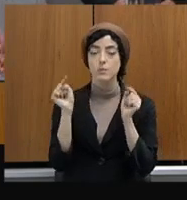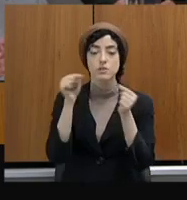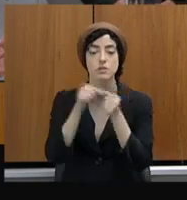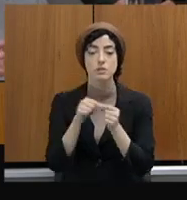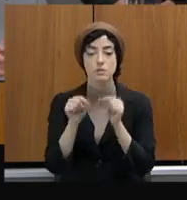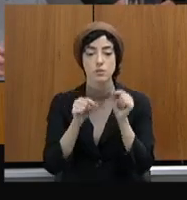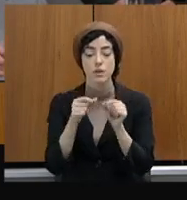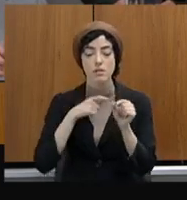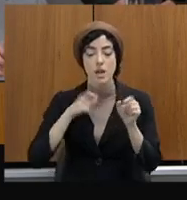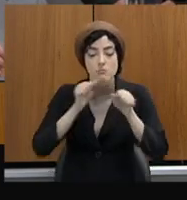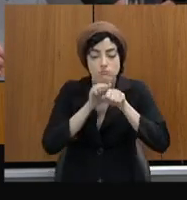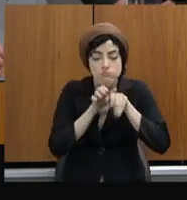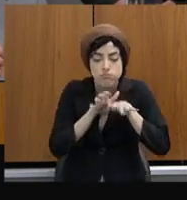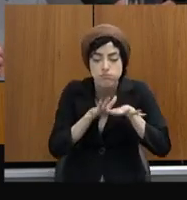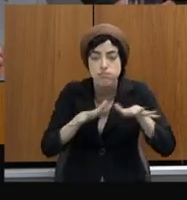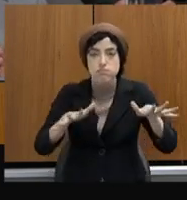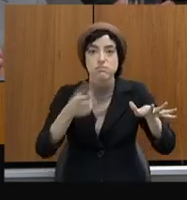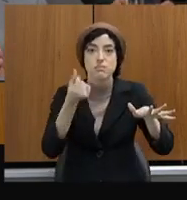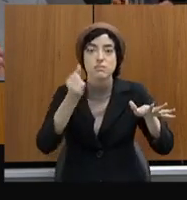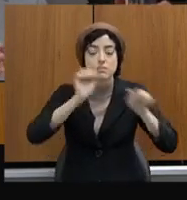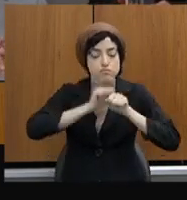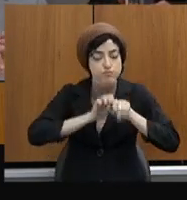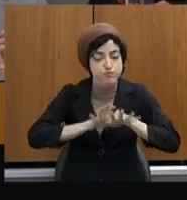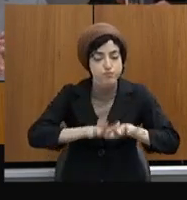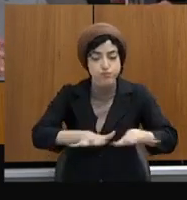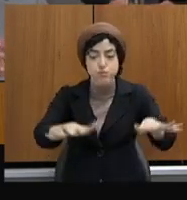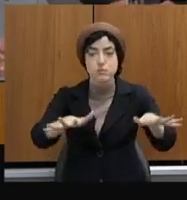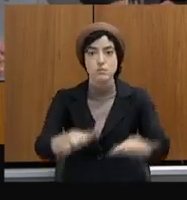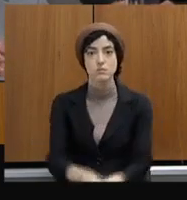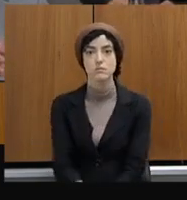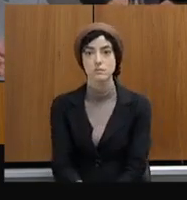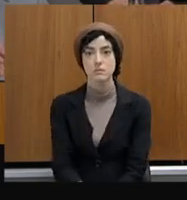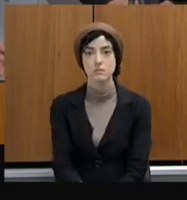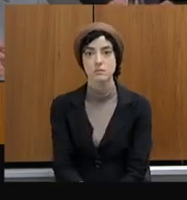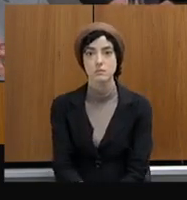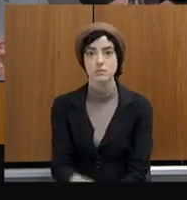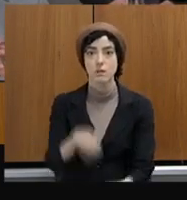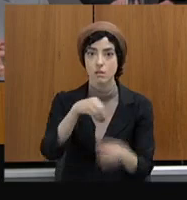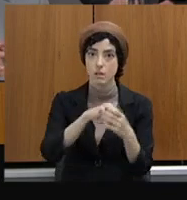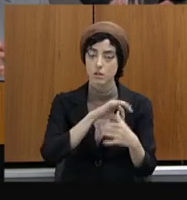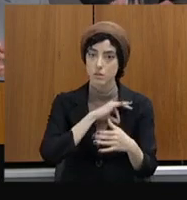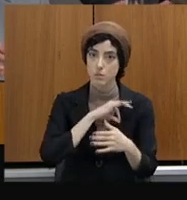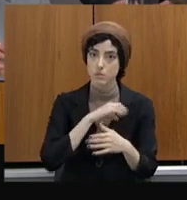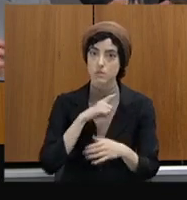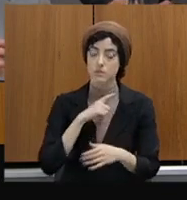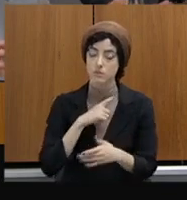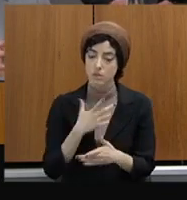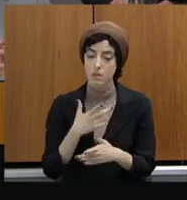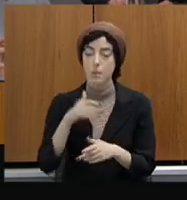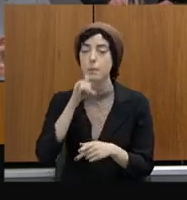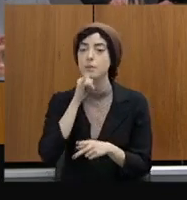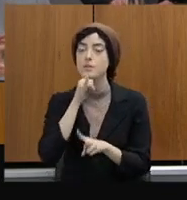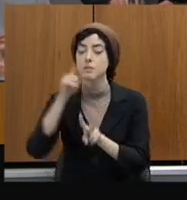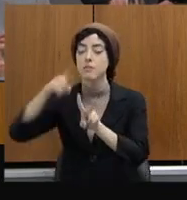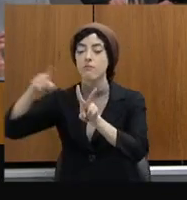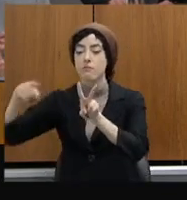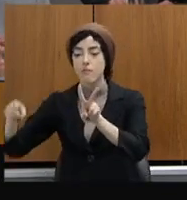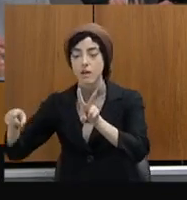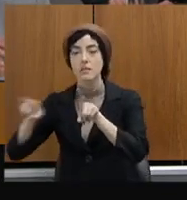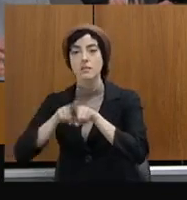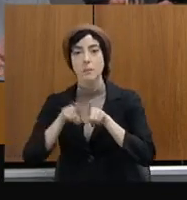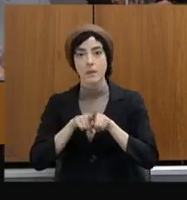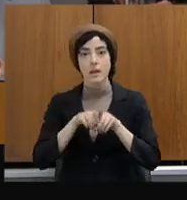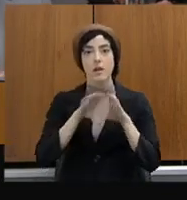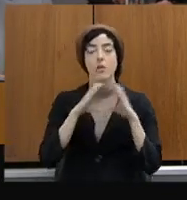Termos de ajustamento de conduta, Fundo Nacional de Segurança Pública, recursos da Vale, oriundos